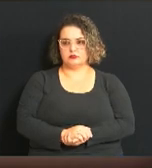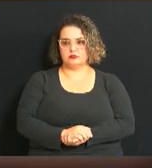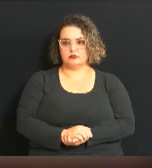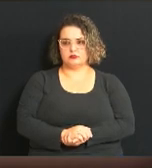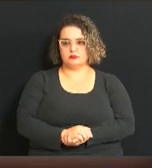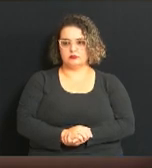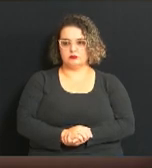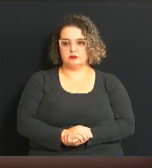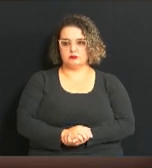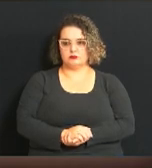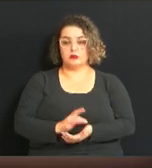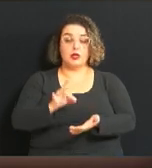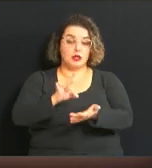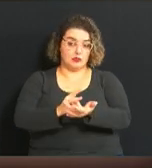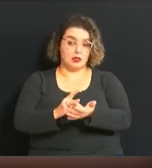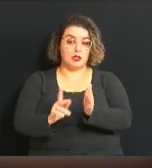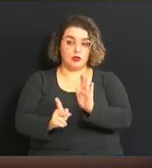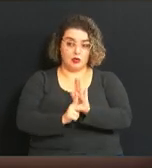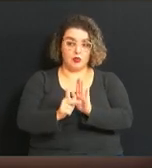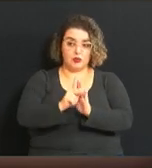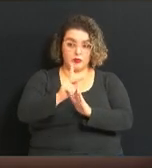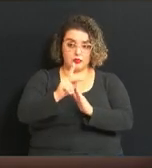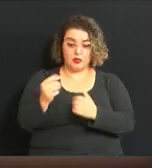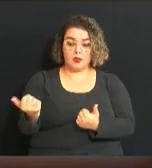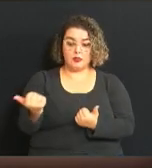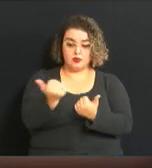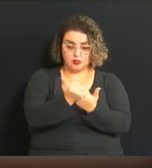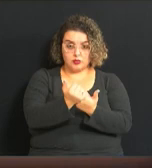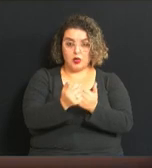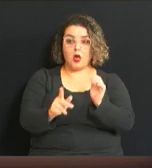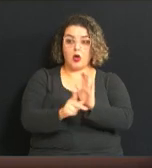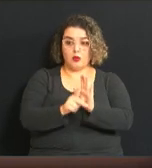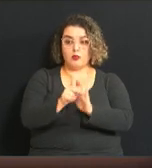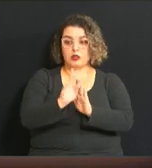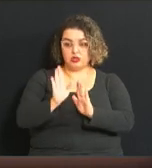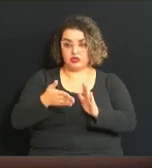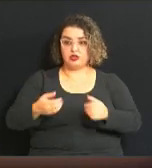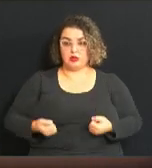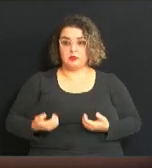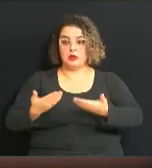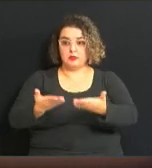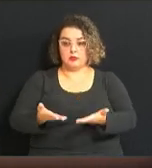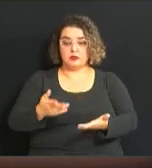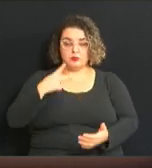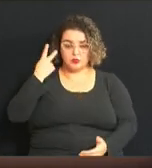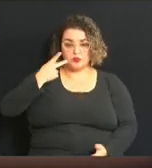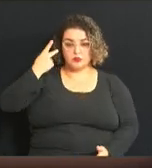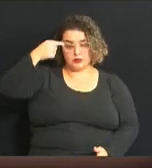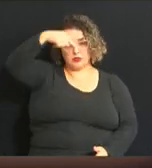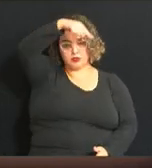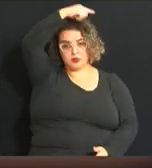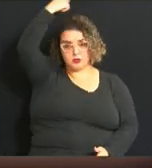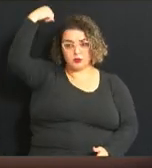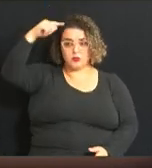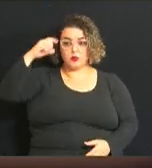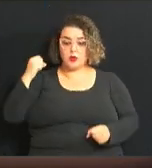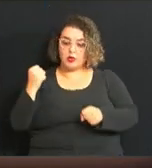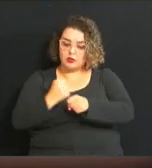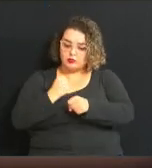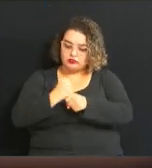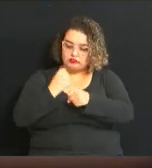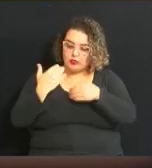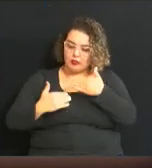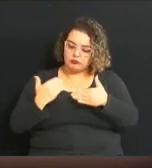Na verdade, esse projeto é um substitutivo a um projeto apresentado pelo vereador Paulo Gaspar, que aí nós construímos juntos,